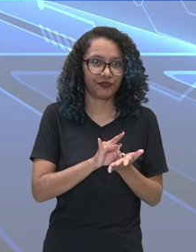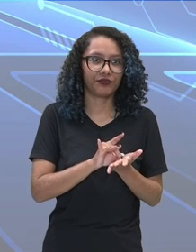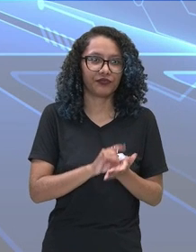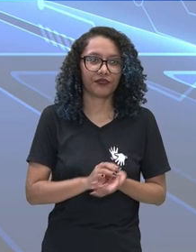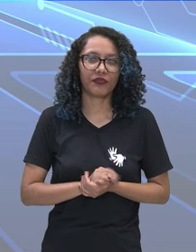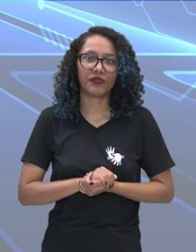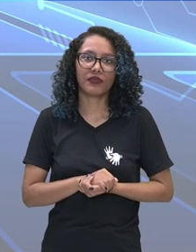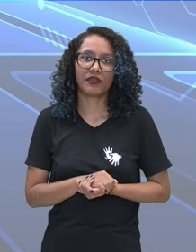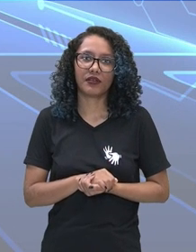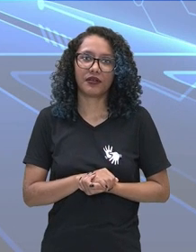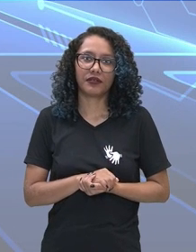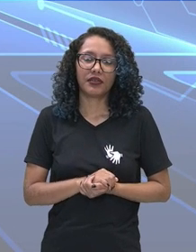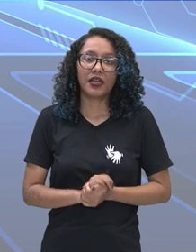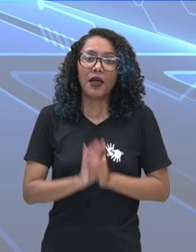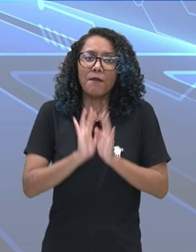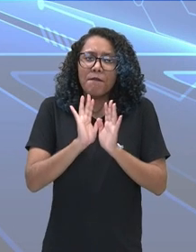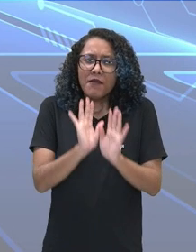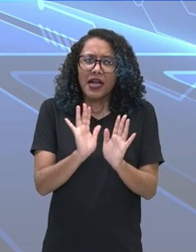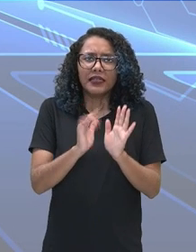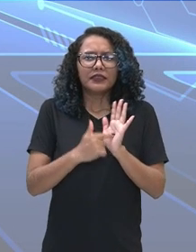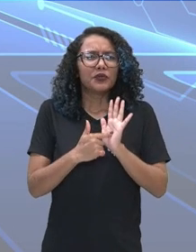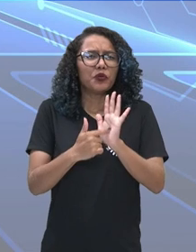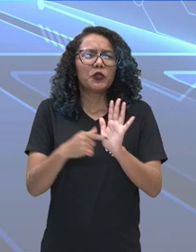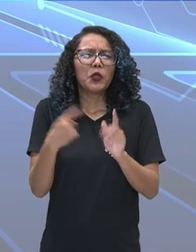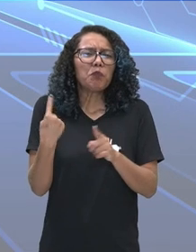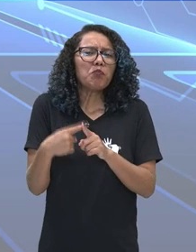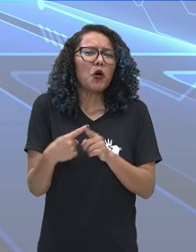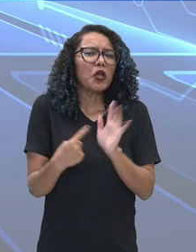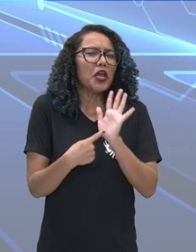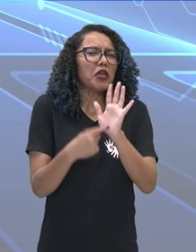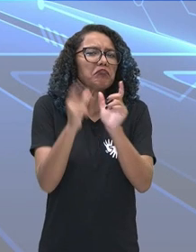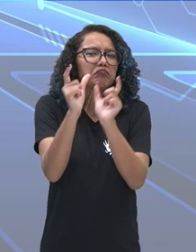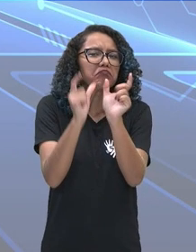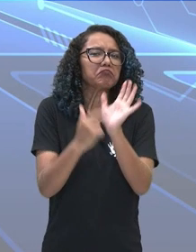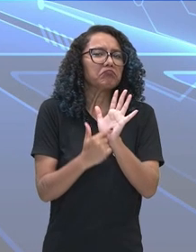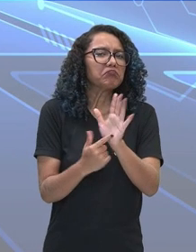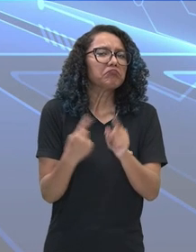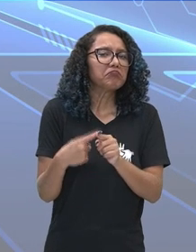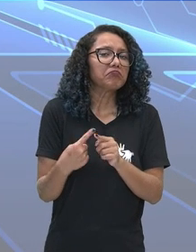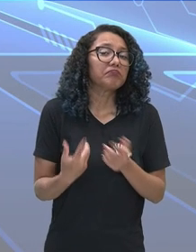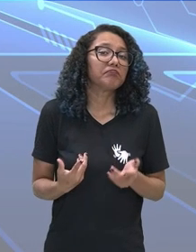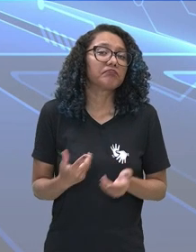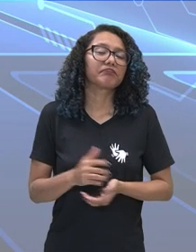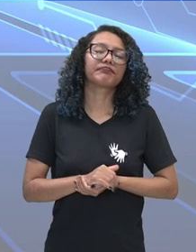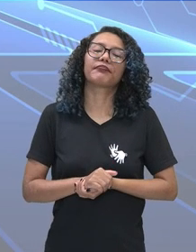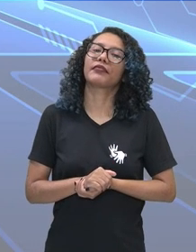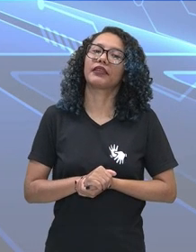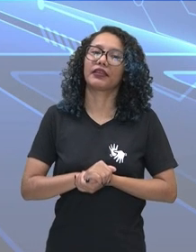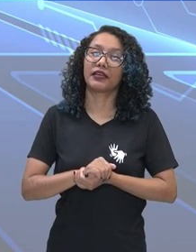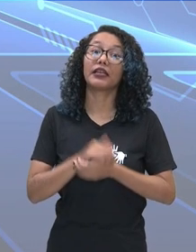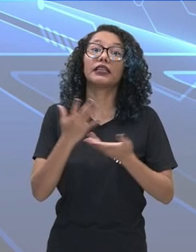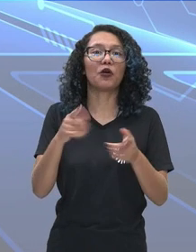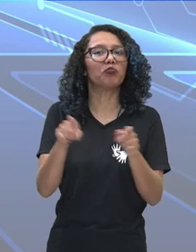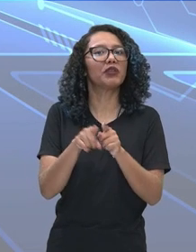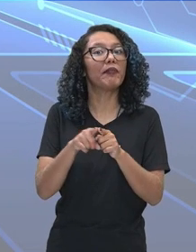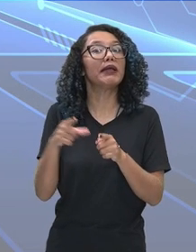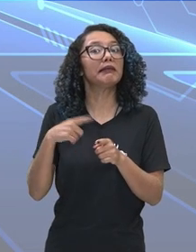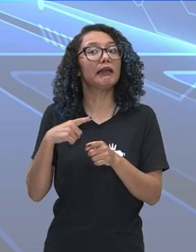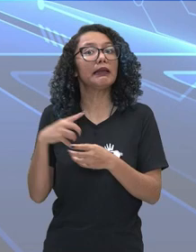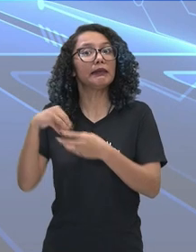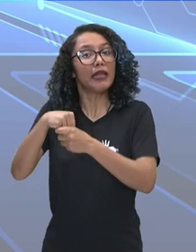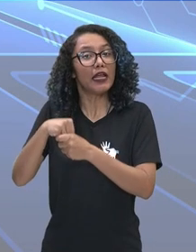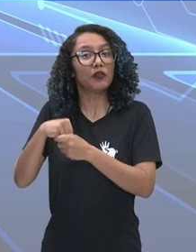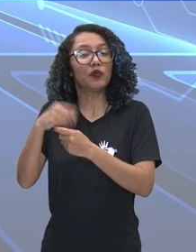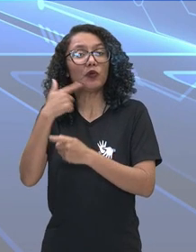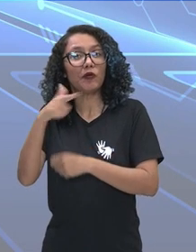que que o senhor trouxe estas palavras aí da língua inglesa? Porque essas palavras, elas estão também, ó, aqui no Brasil,